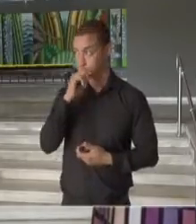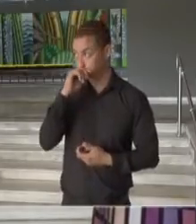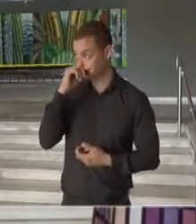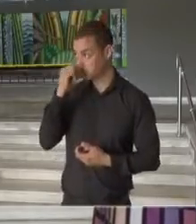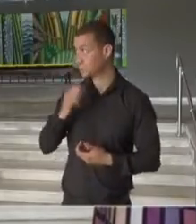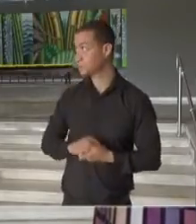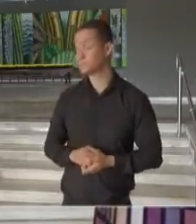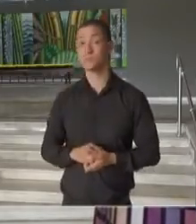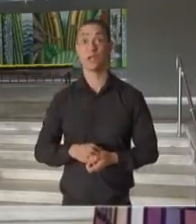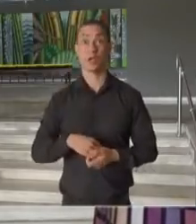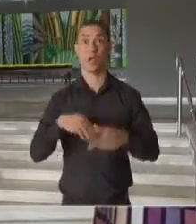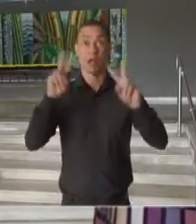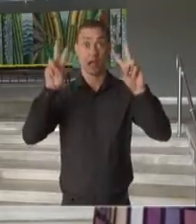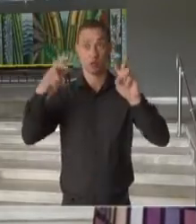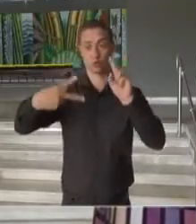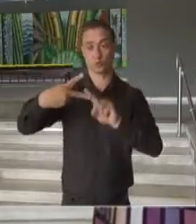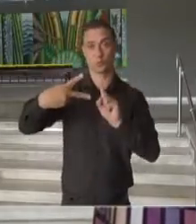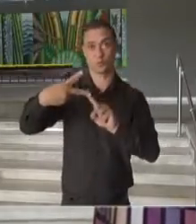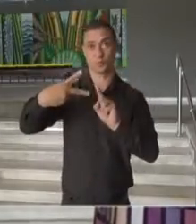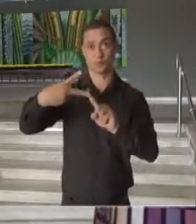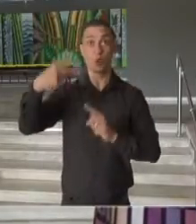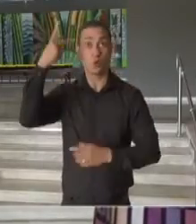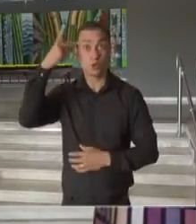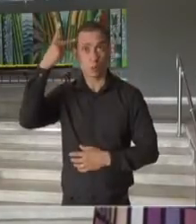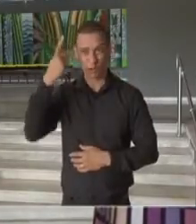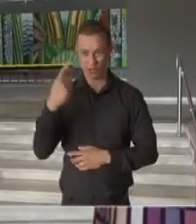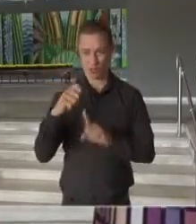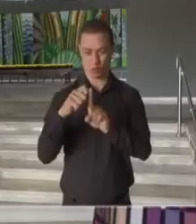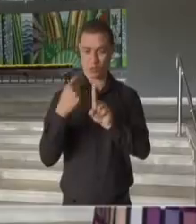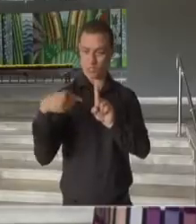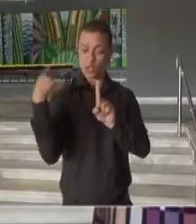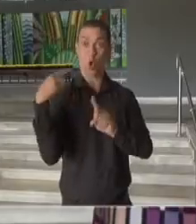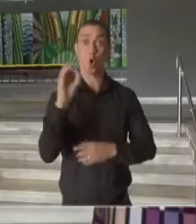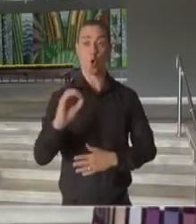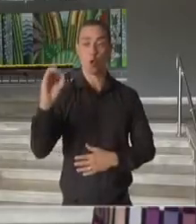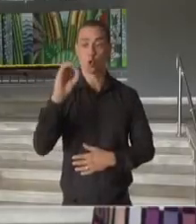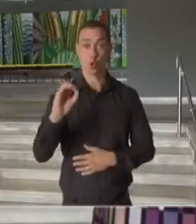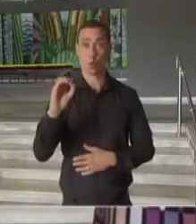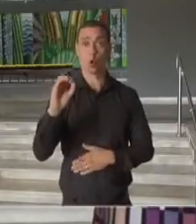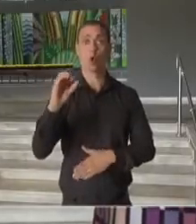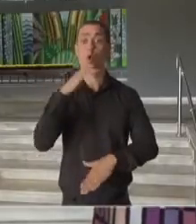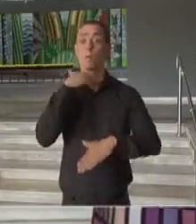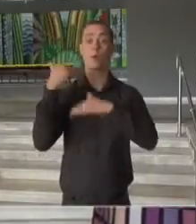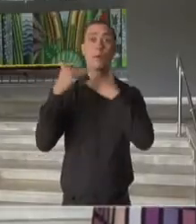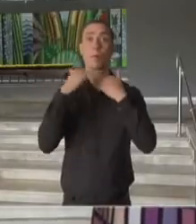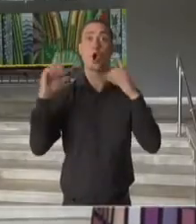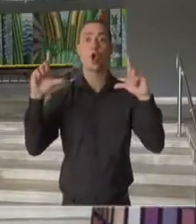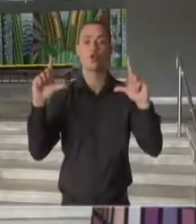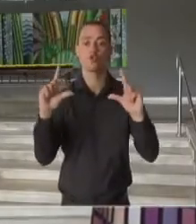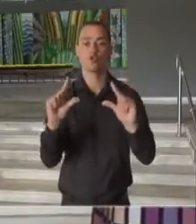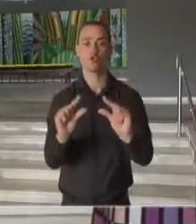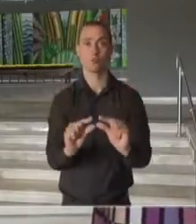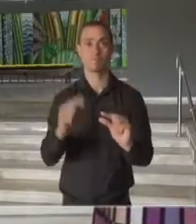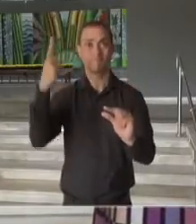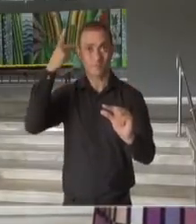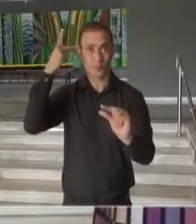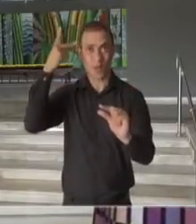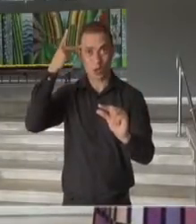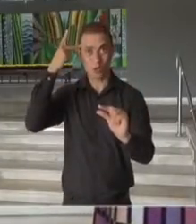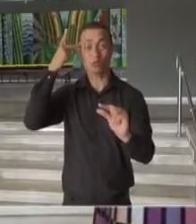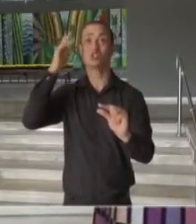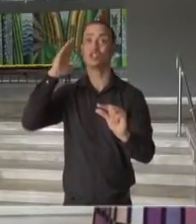Segundo ponto, São Paulo fecha o mês de outubro com o menor índice de mortes pela Covid-19,